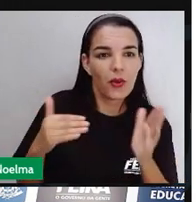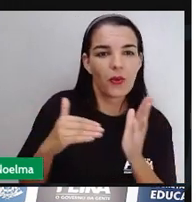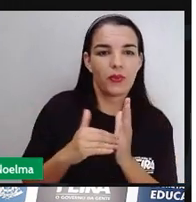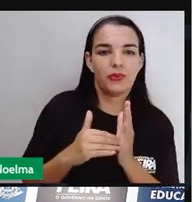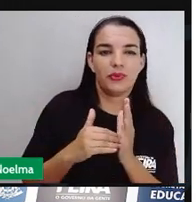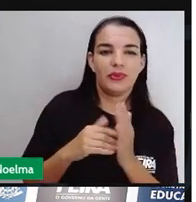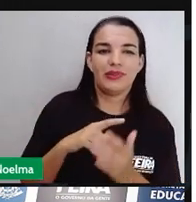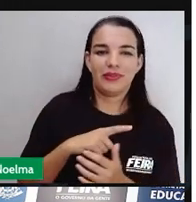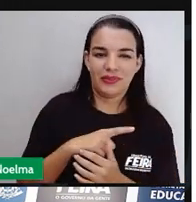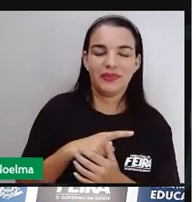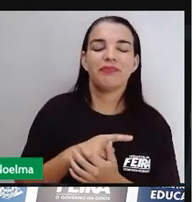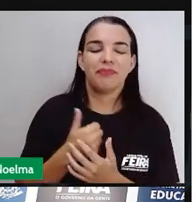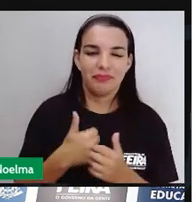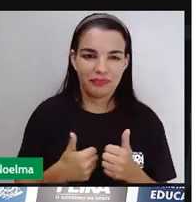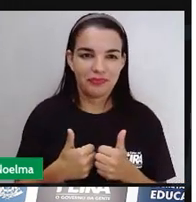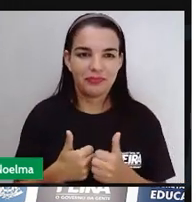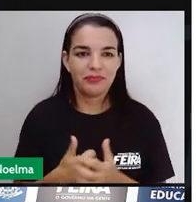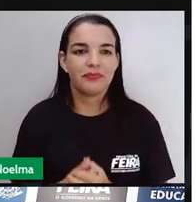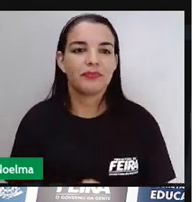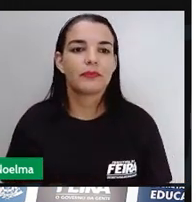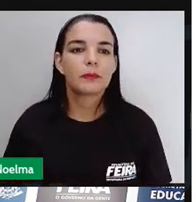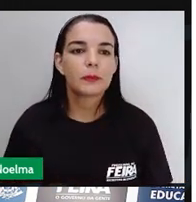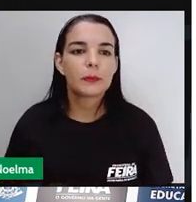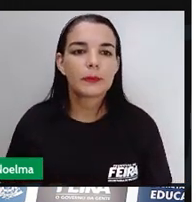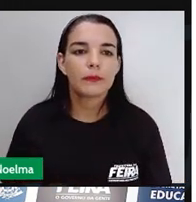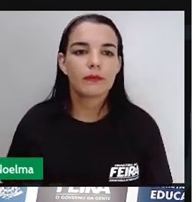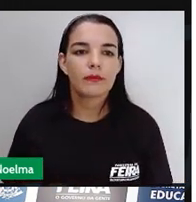organização geopolítica, né, do nosso país.